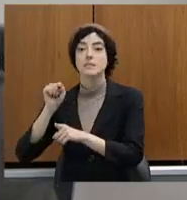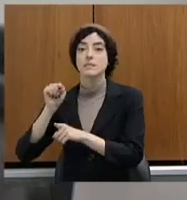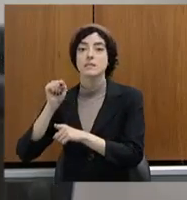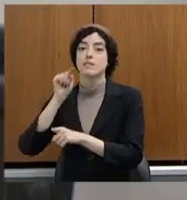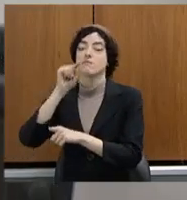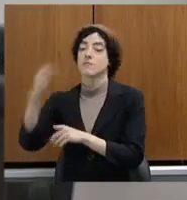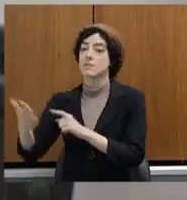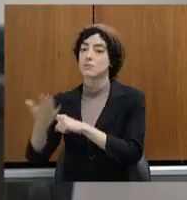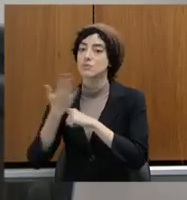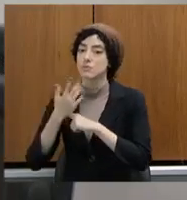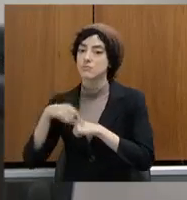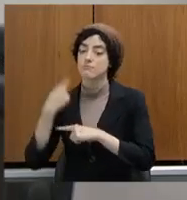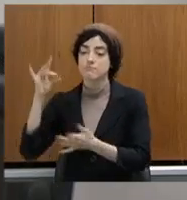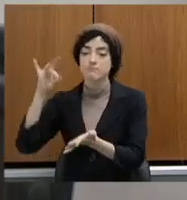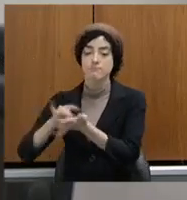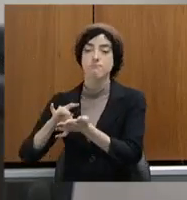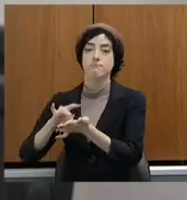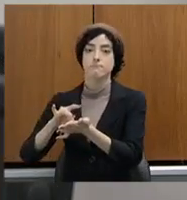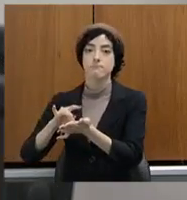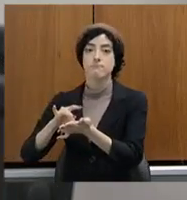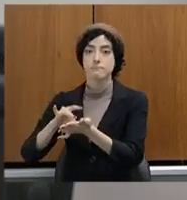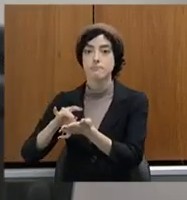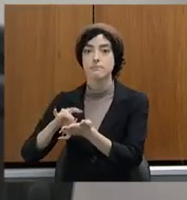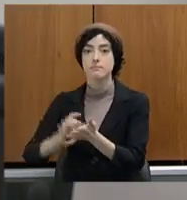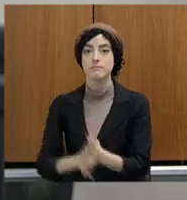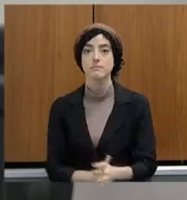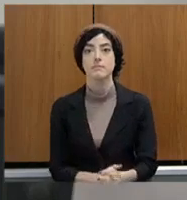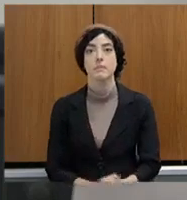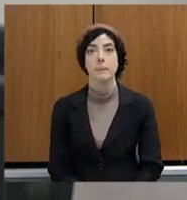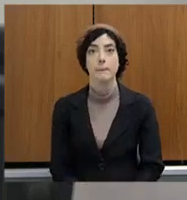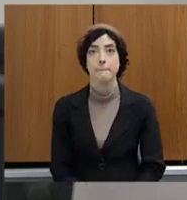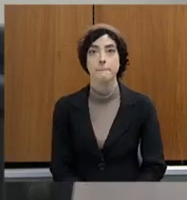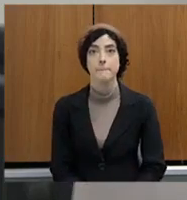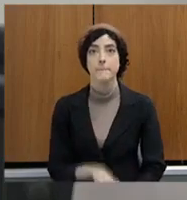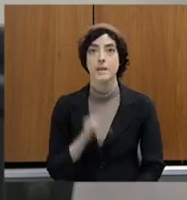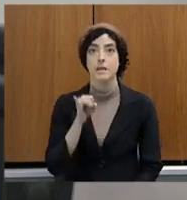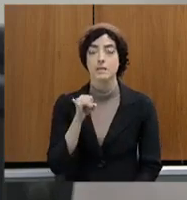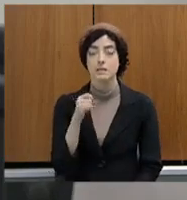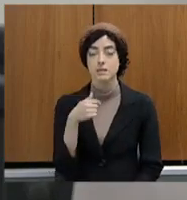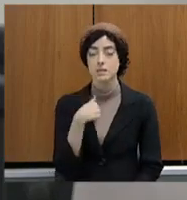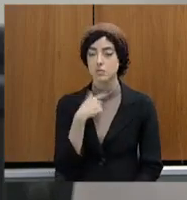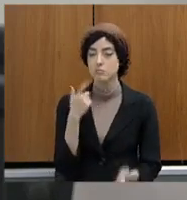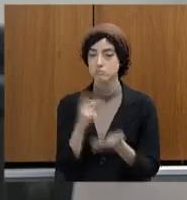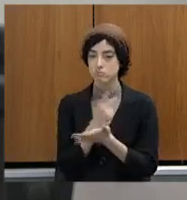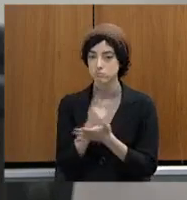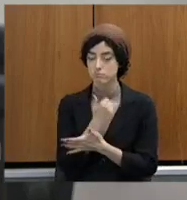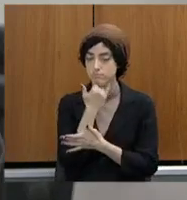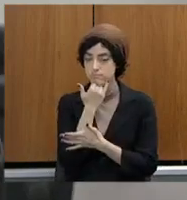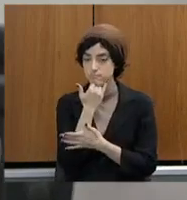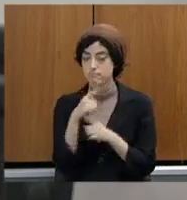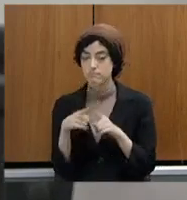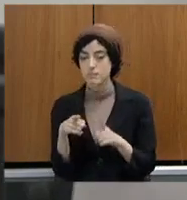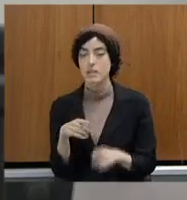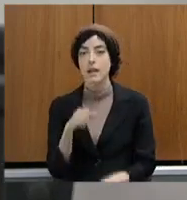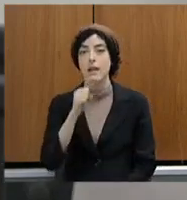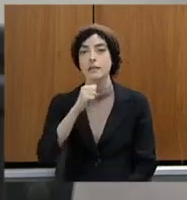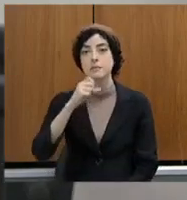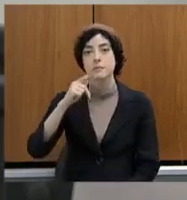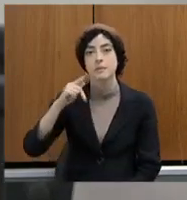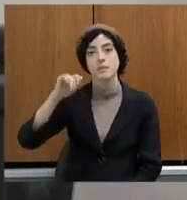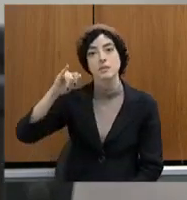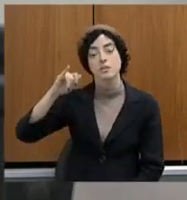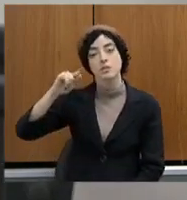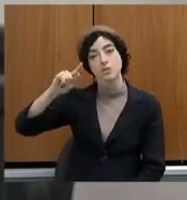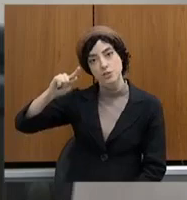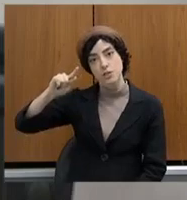superintendência, se eu estiver equivocado, a SPGF, parece que é a que executa lá na ponta da